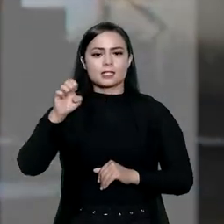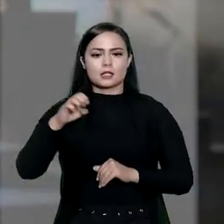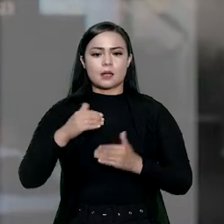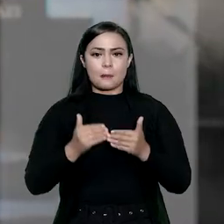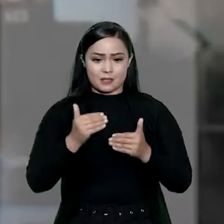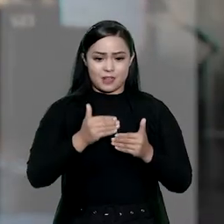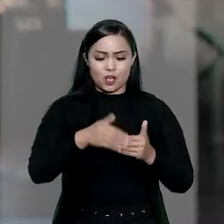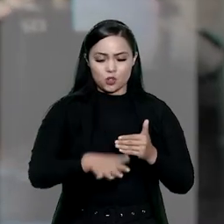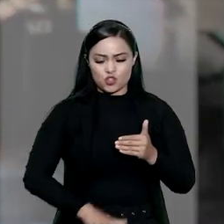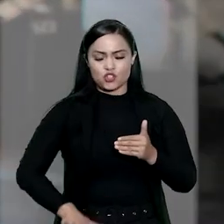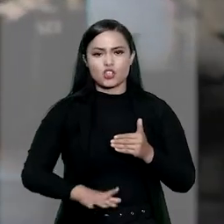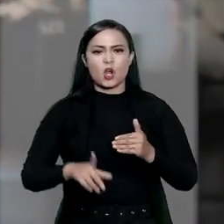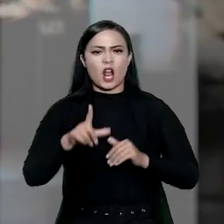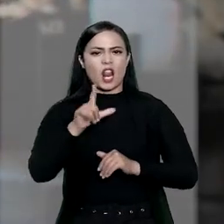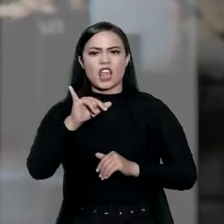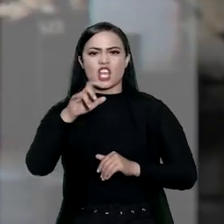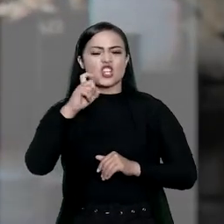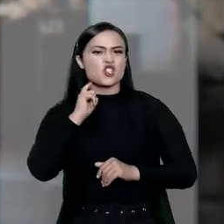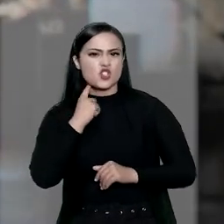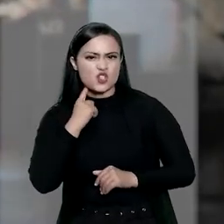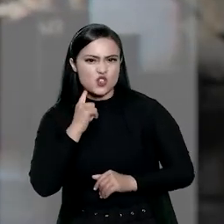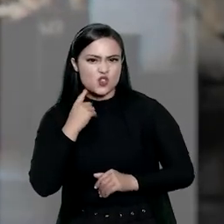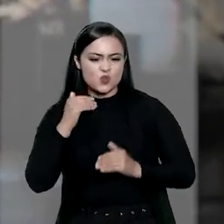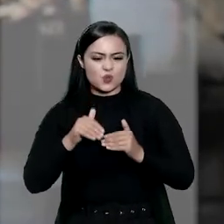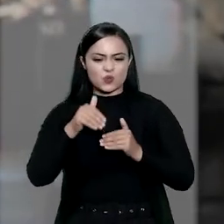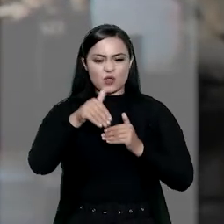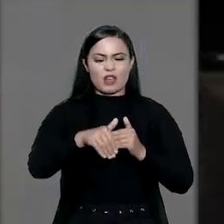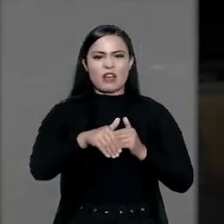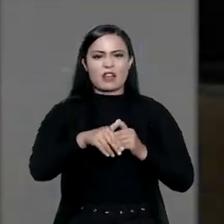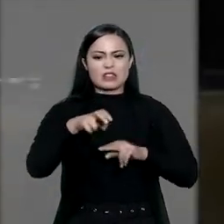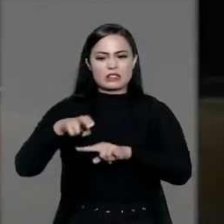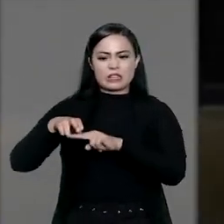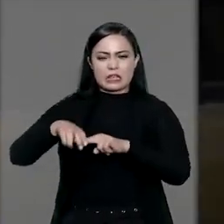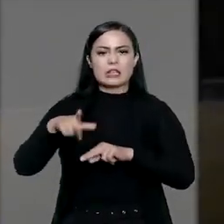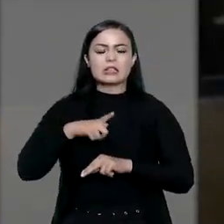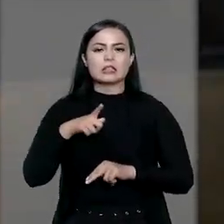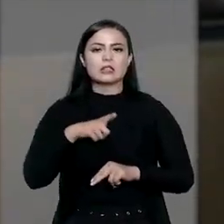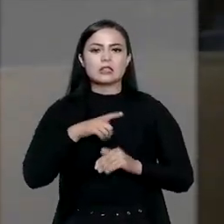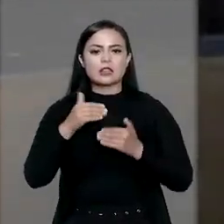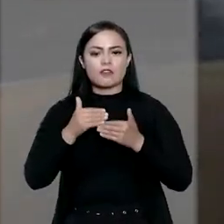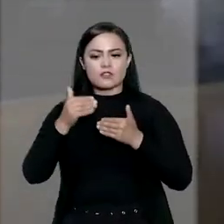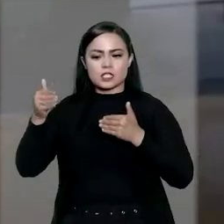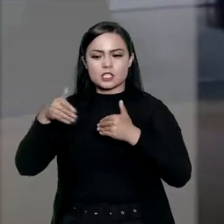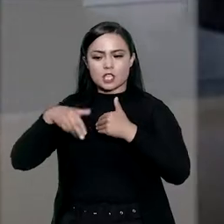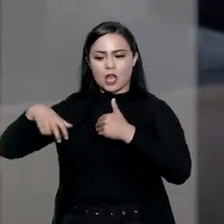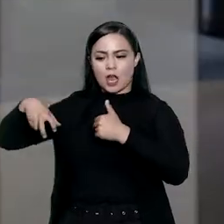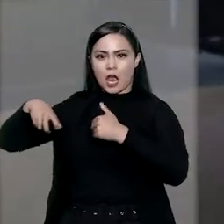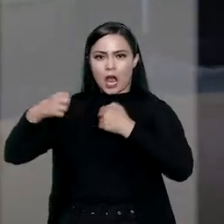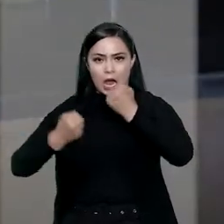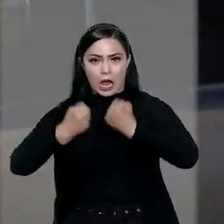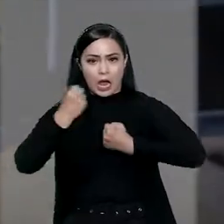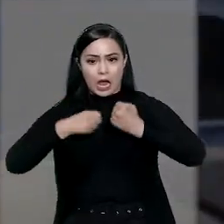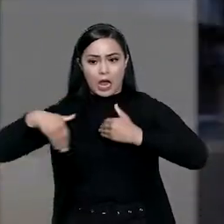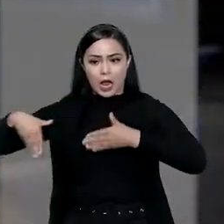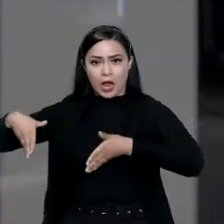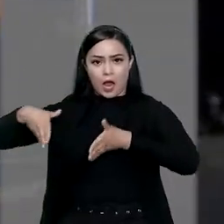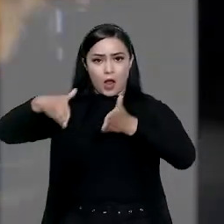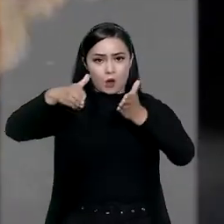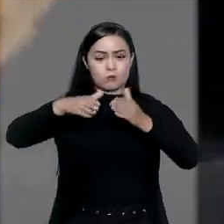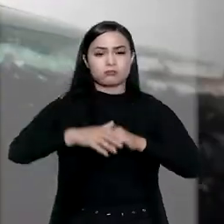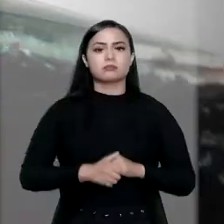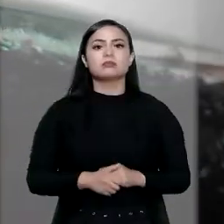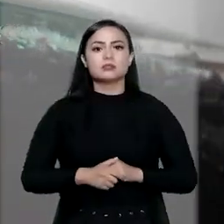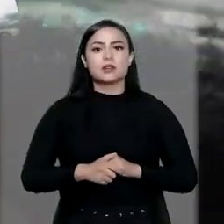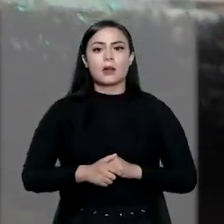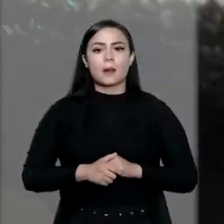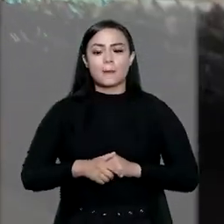obstáculos no chão, como sacos de lixo, buracos na calçada, travessias de pistas de trânsito, preferencialmente na faixa